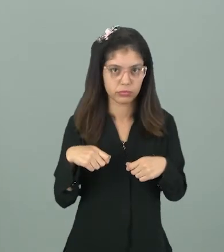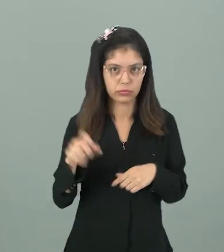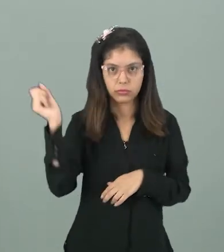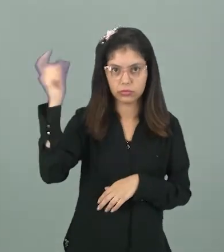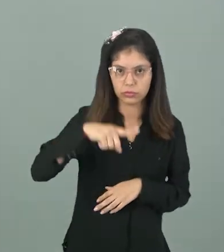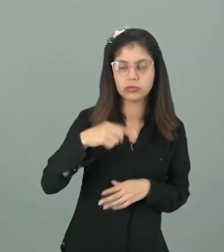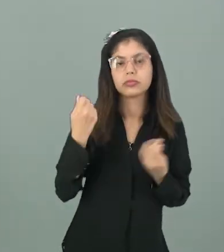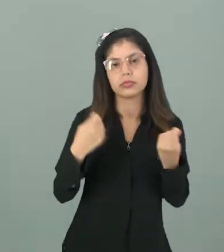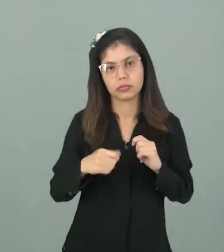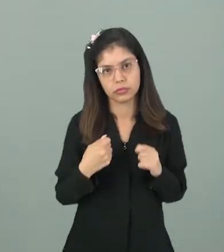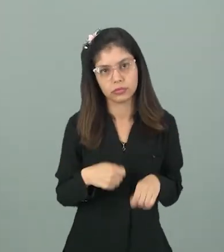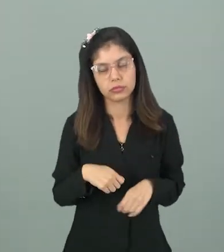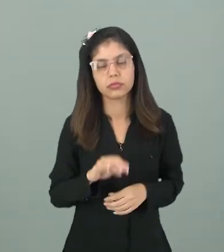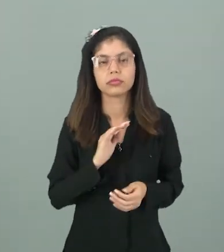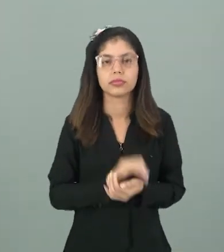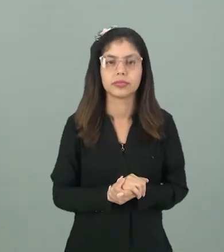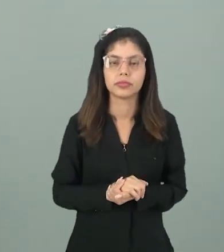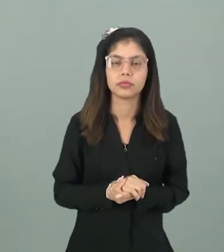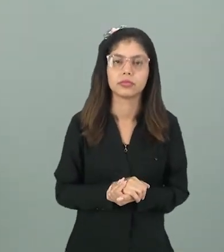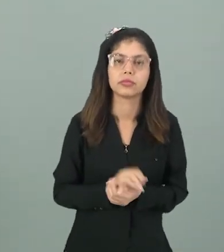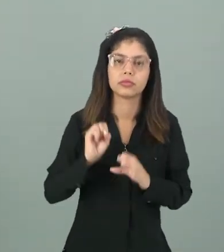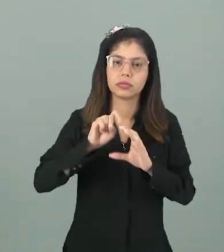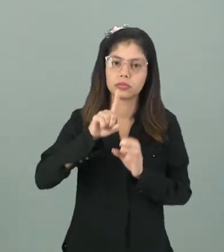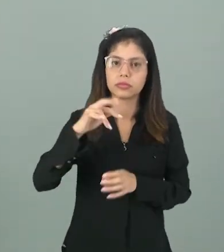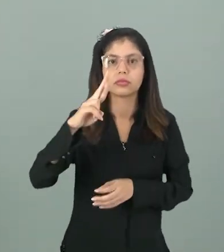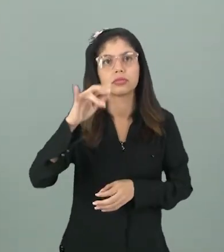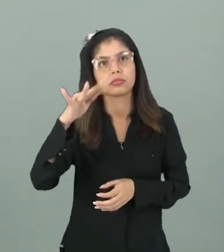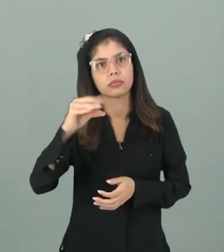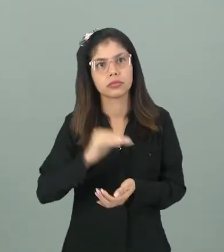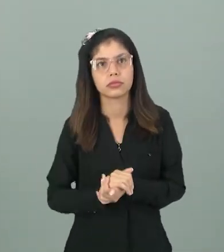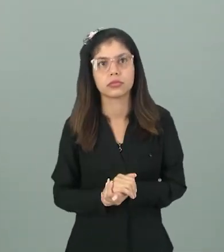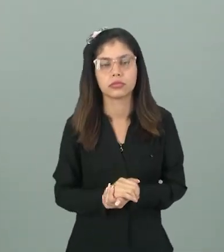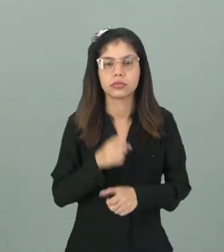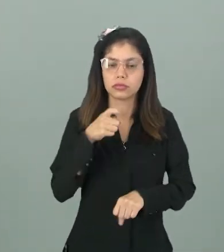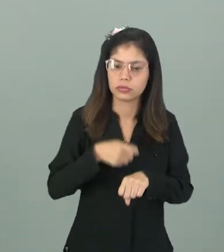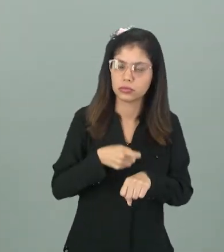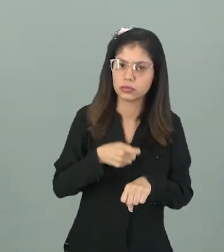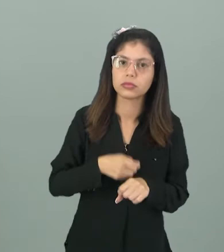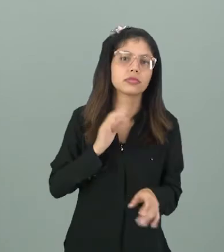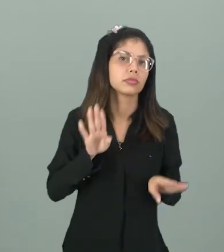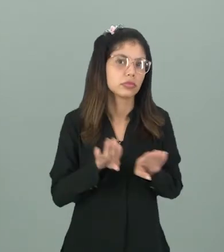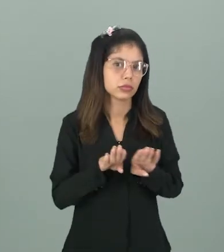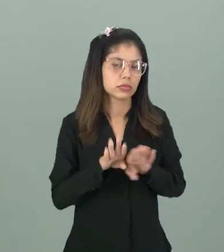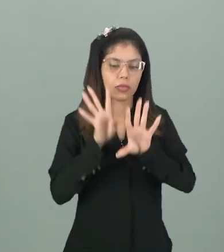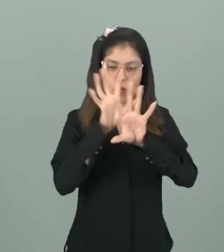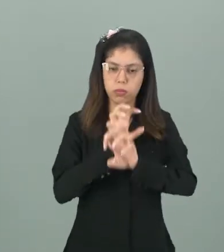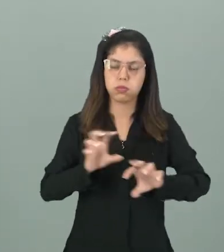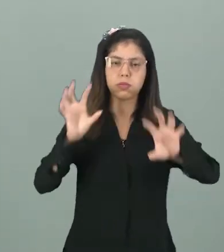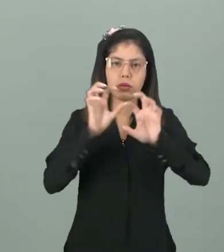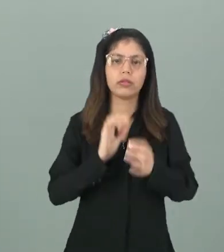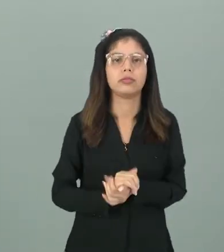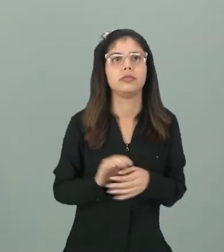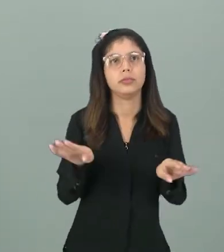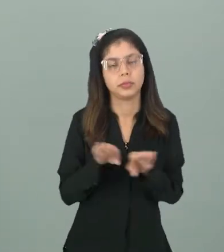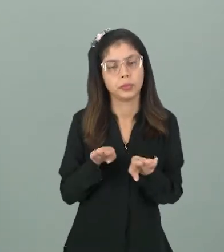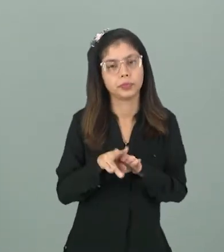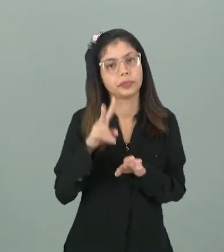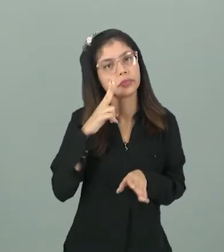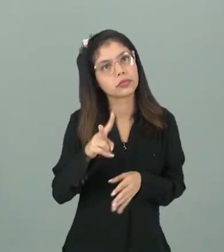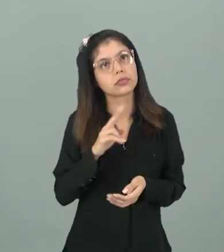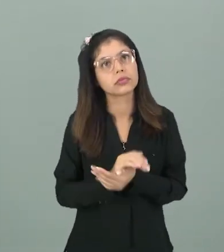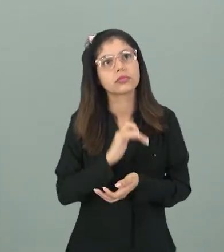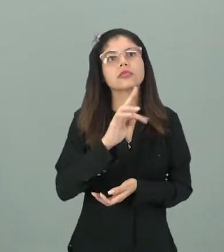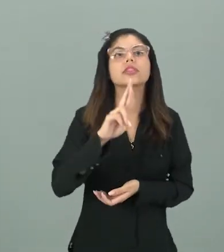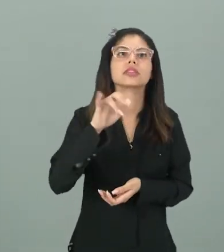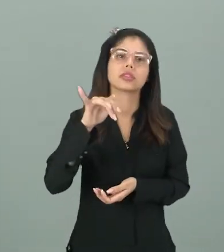depender do brilho das estrelas, e que são classificados em rochosos e também em gasosos. E nós vamos ter também aí os